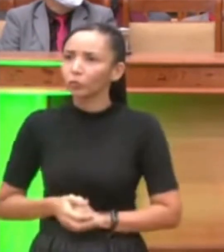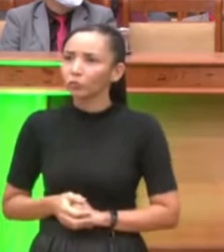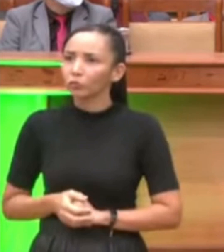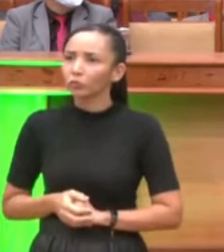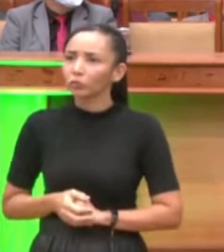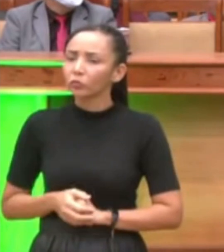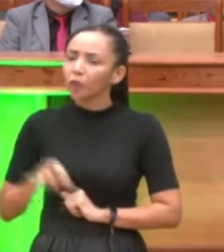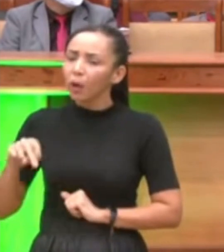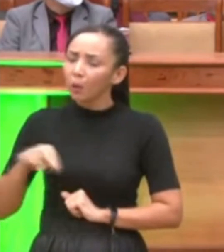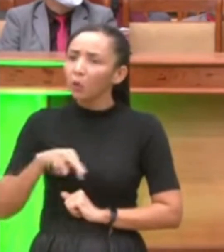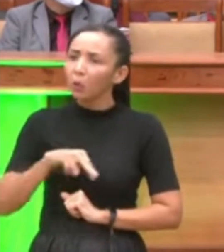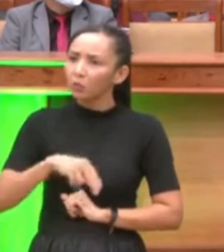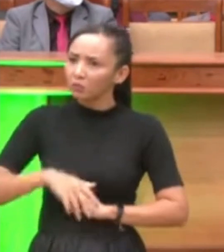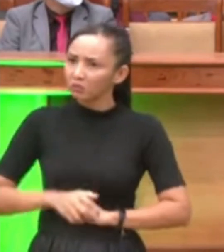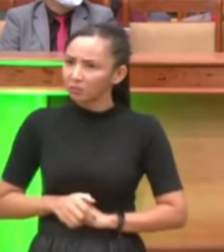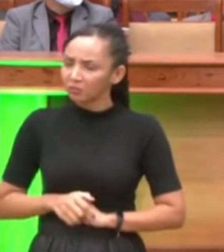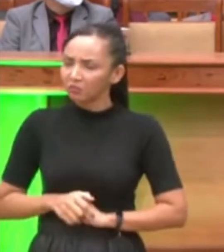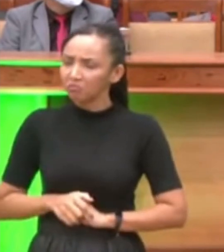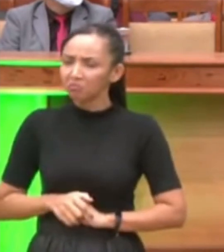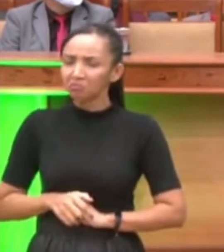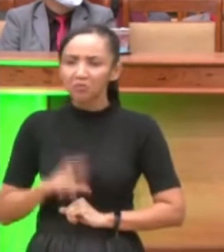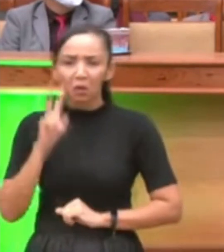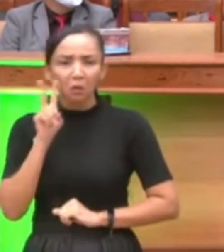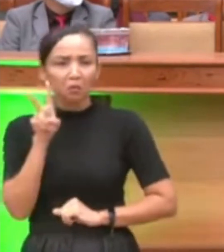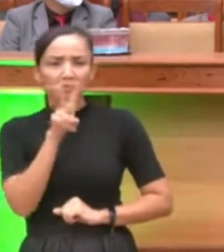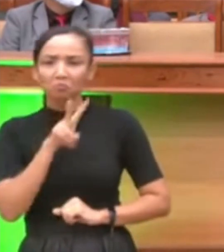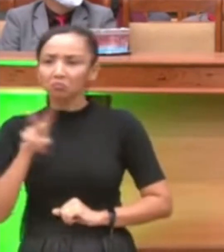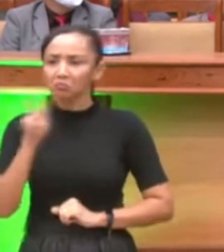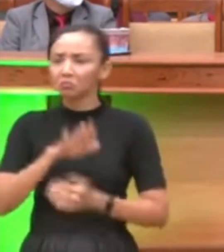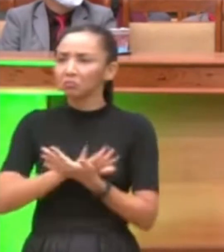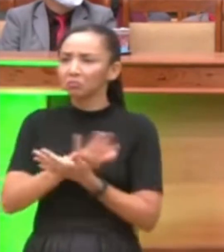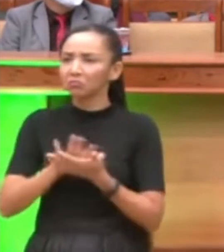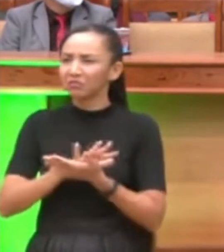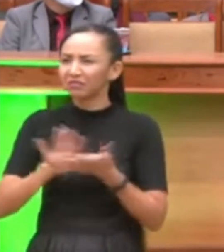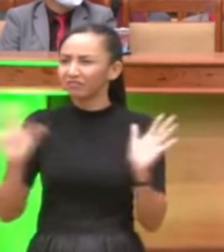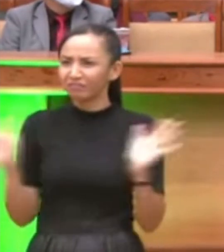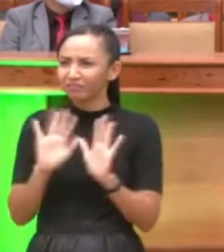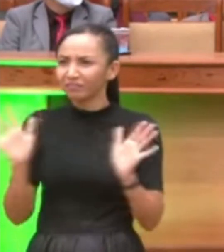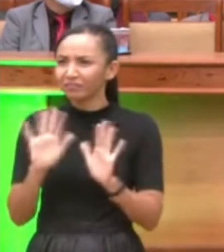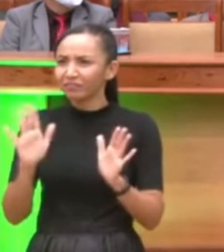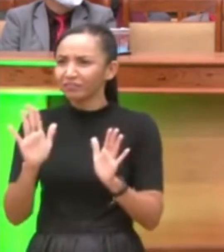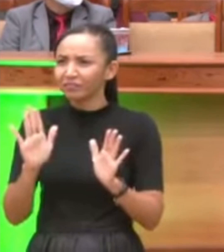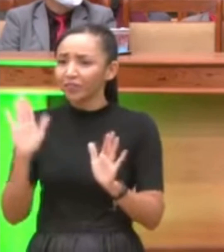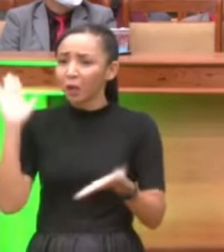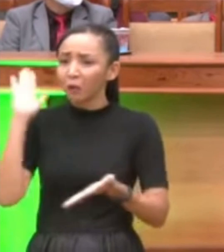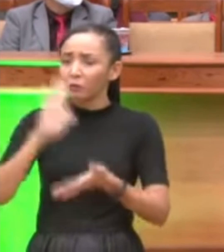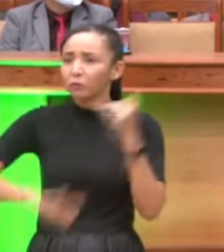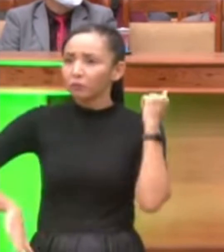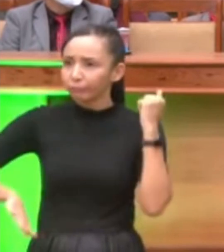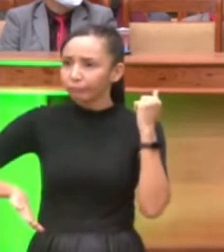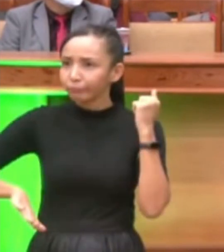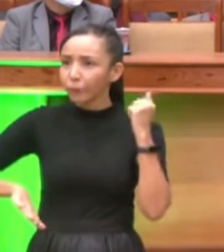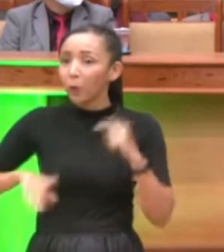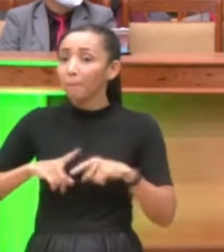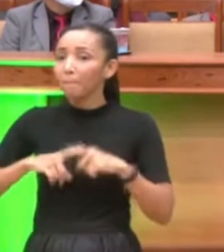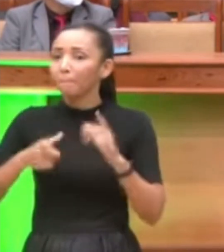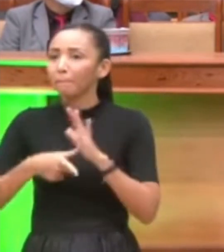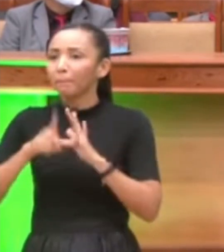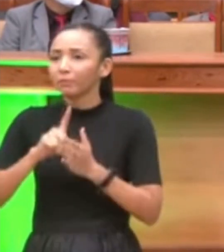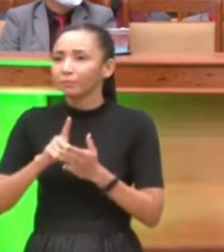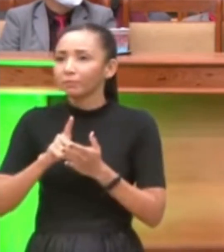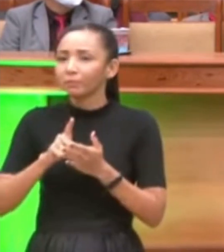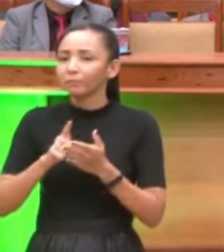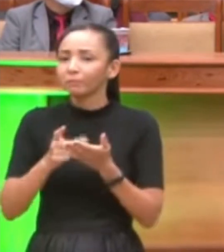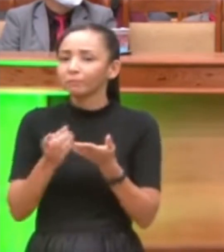aqui o demônio não tá hoje aí não, vamos embora aí eu orei por ela e saí, só que quando eu fui sair, eu empurrei a porta e a irmã